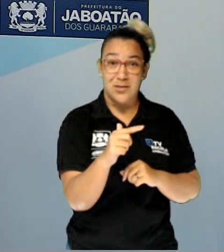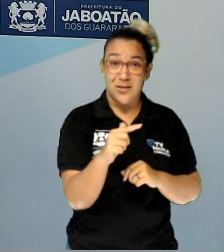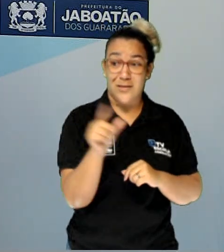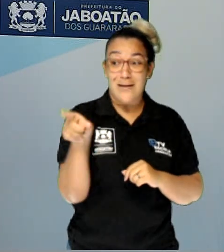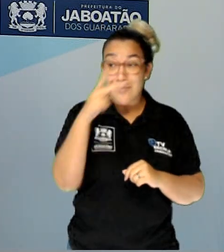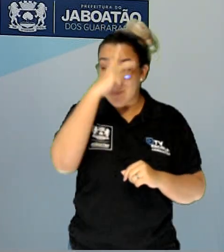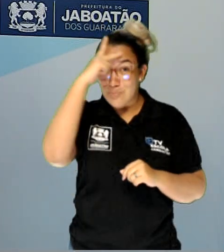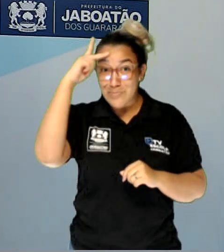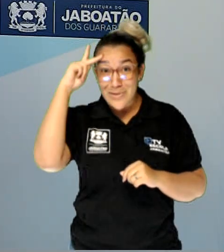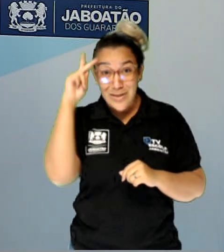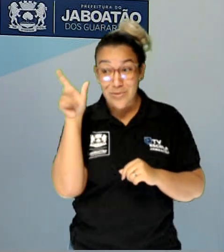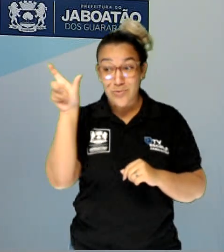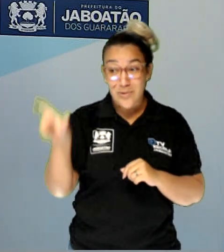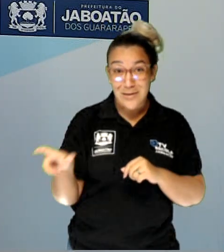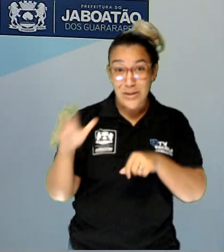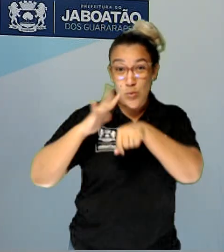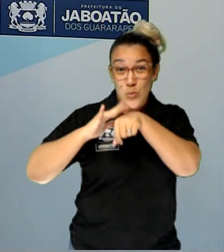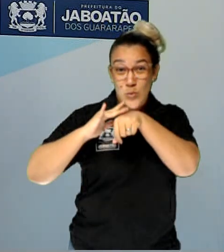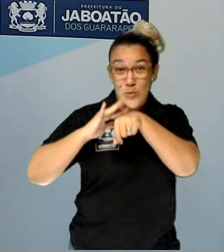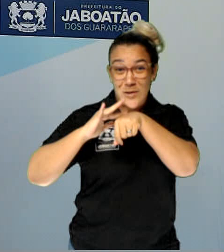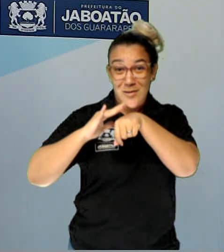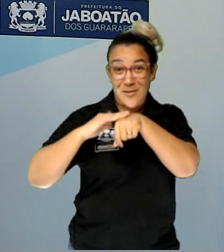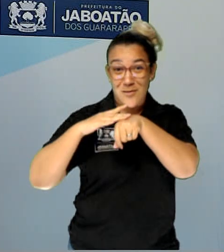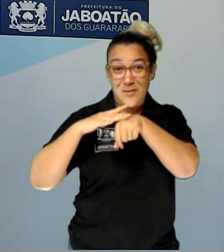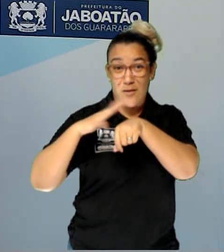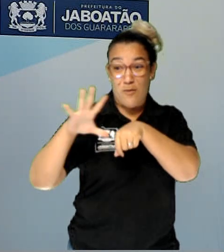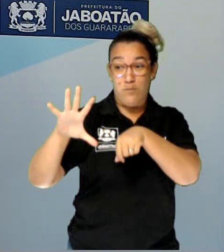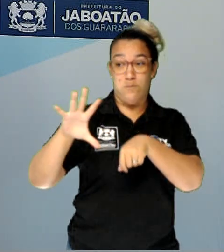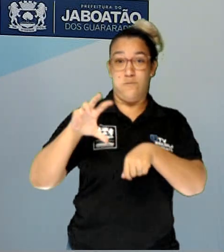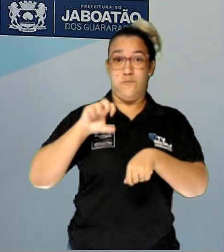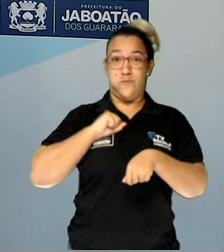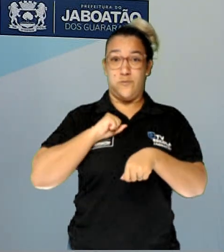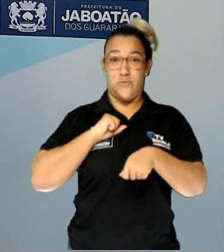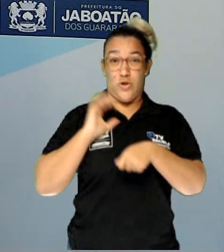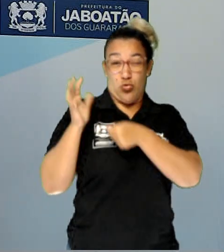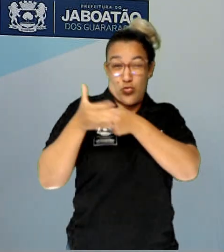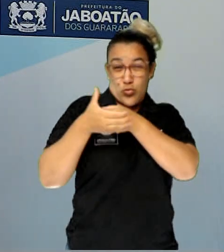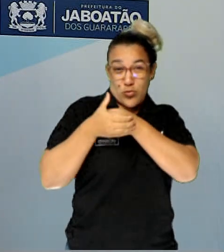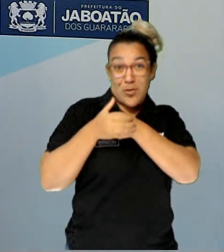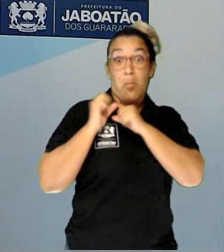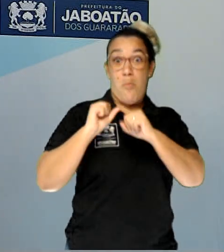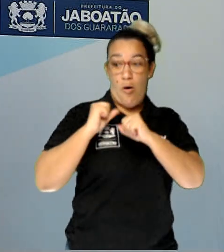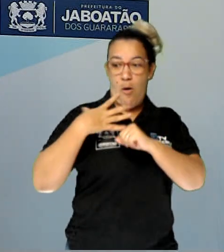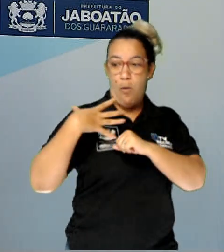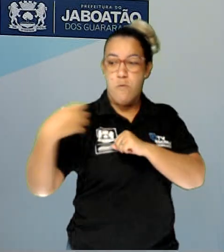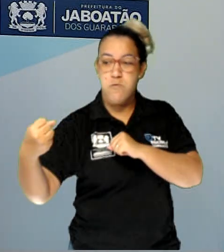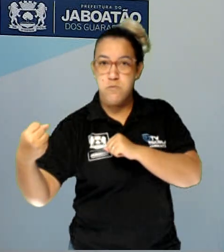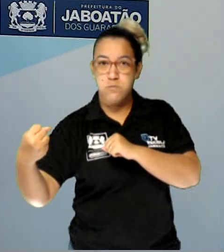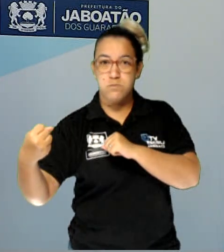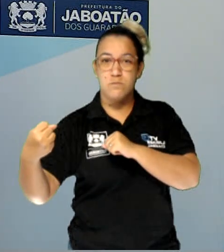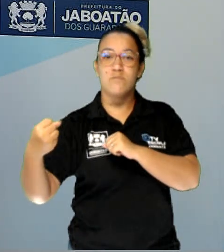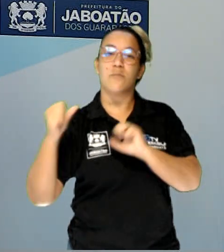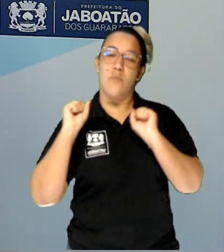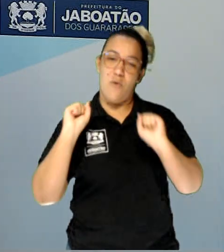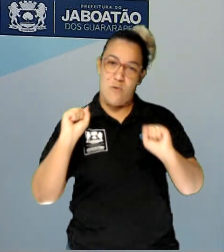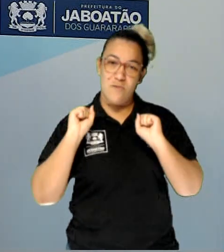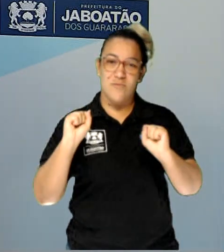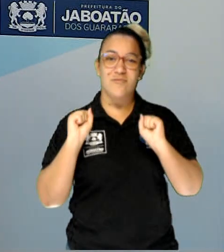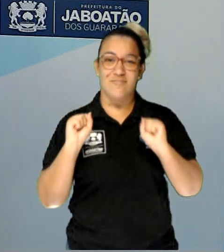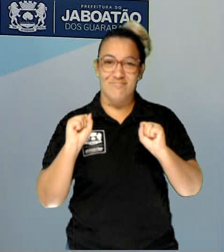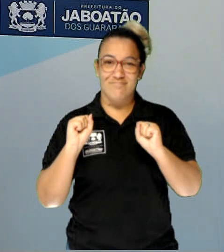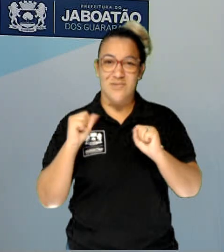envolvidas, se for infectada, ou seja, ela tiver a doença, ela pode infectar a outra pessoa,